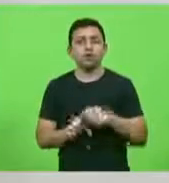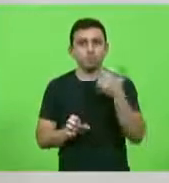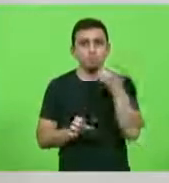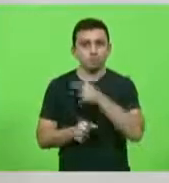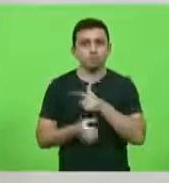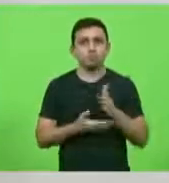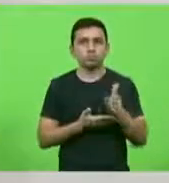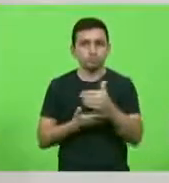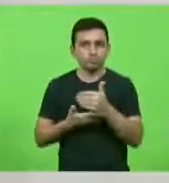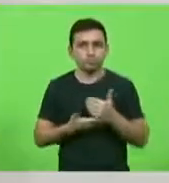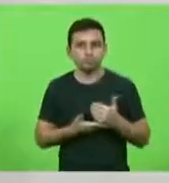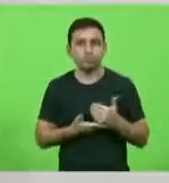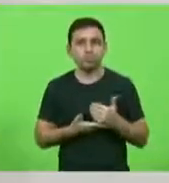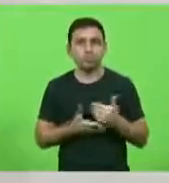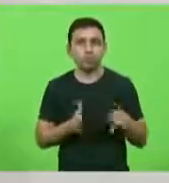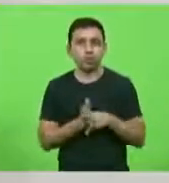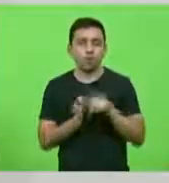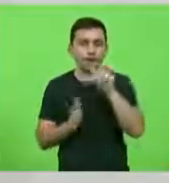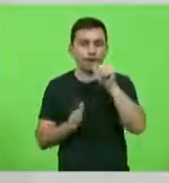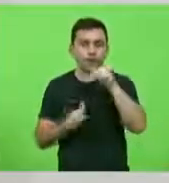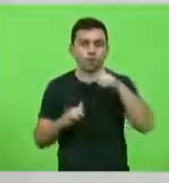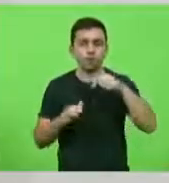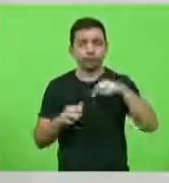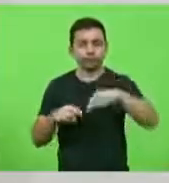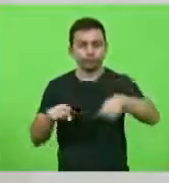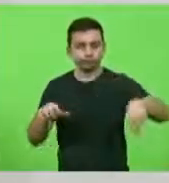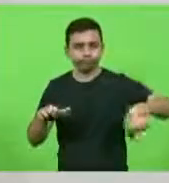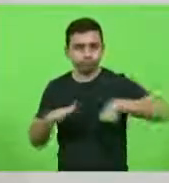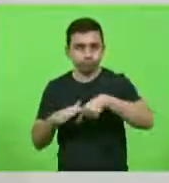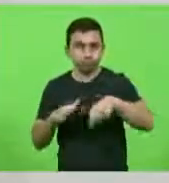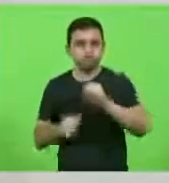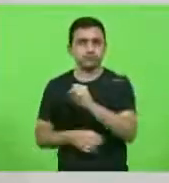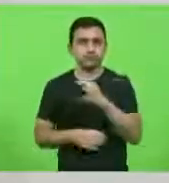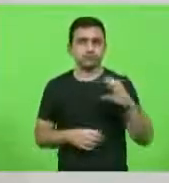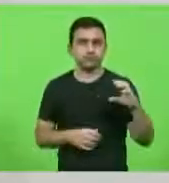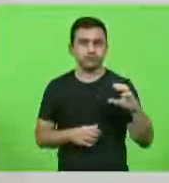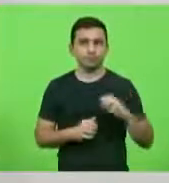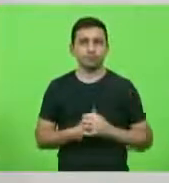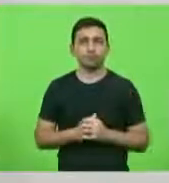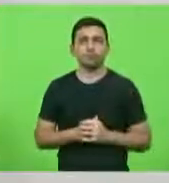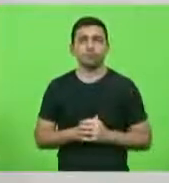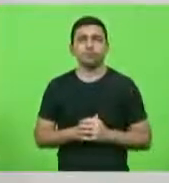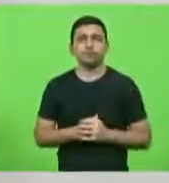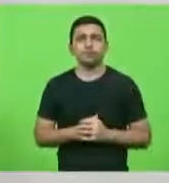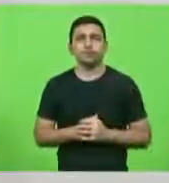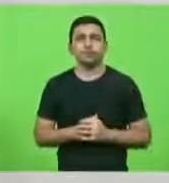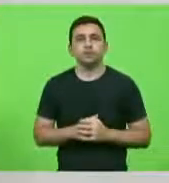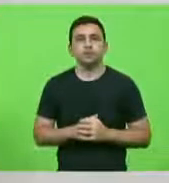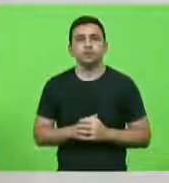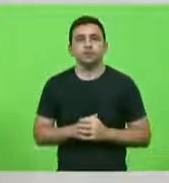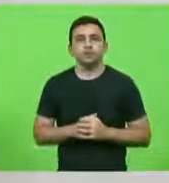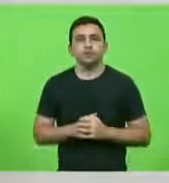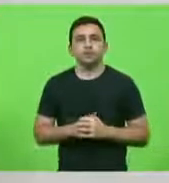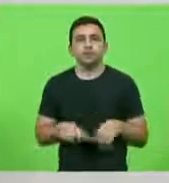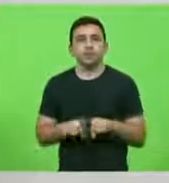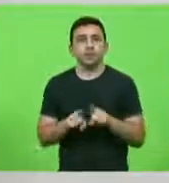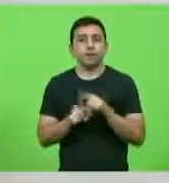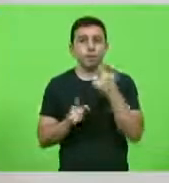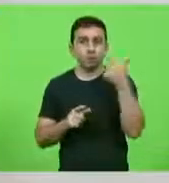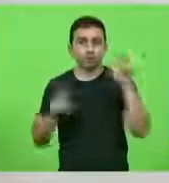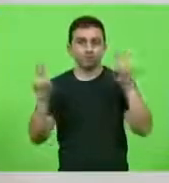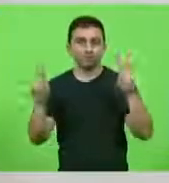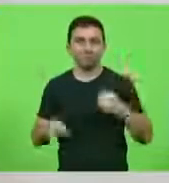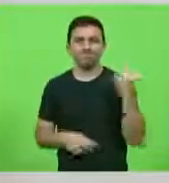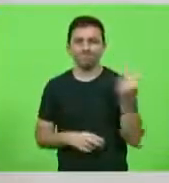e armazenamento d'água em Santa Catarina. Outra matéria muito importante que tem sido